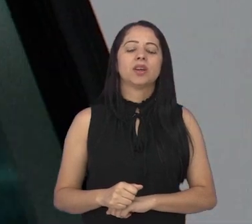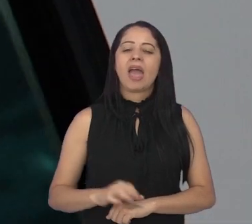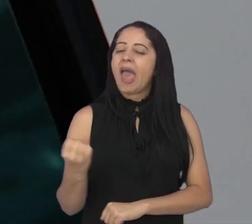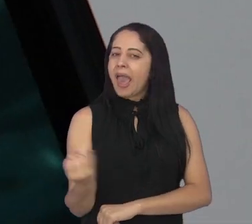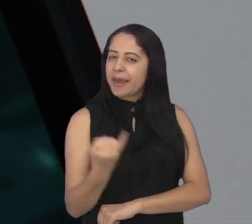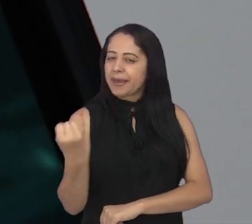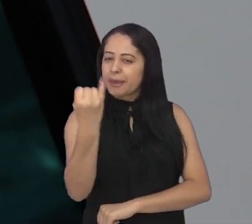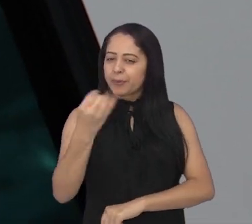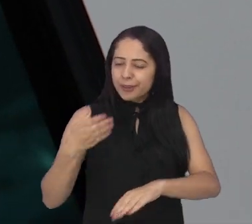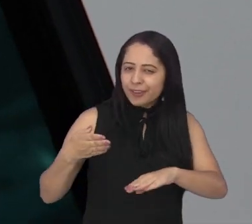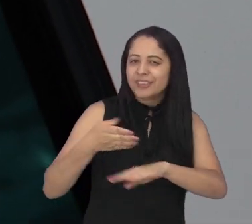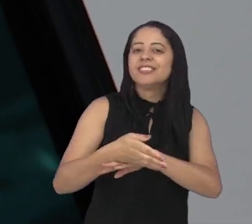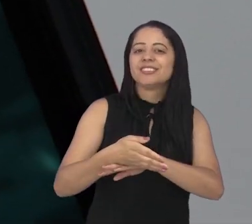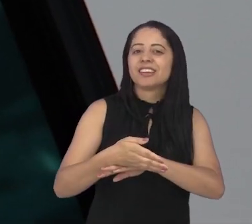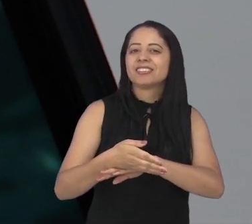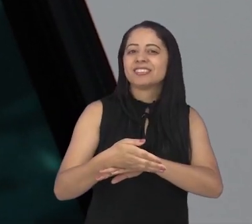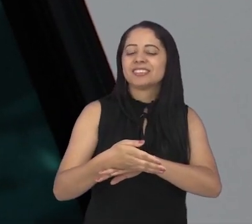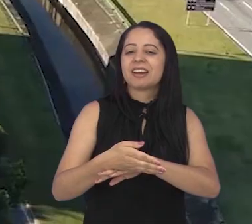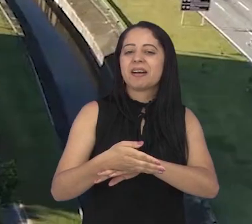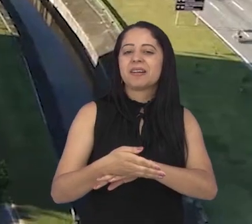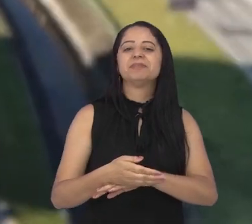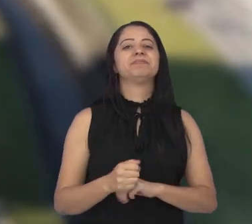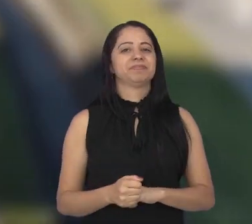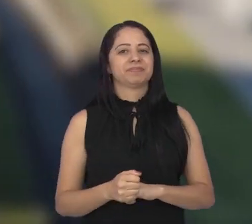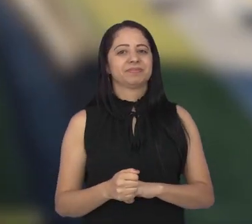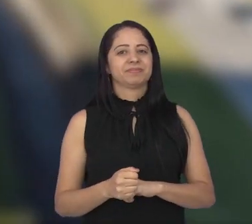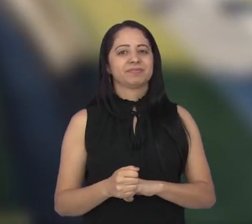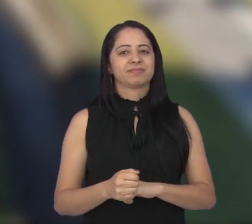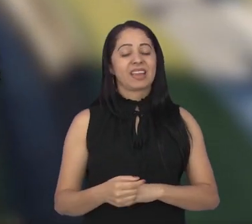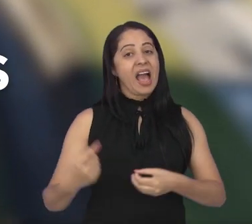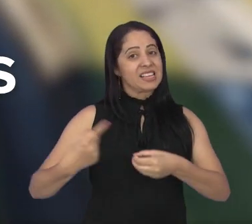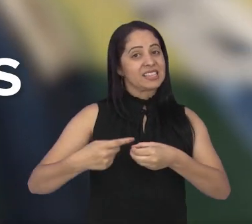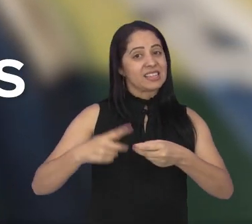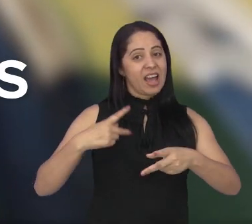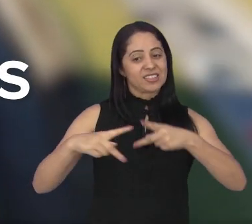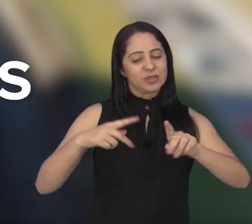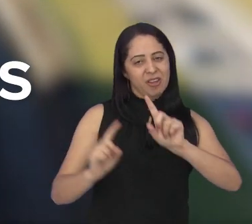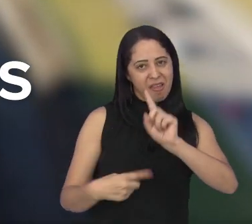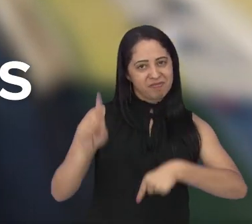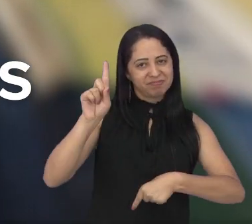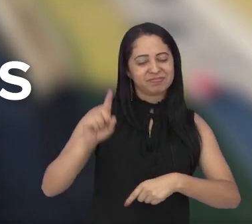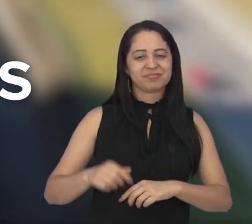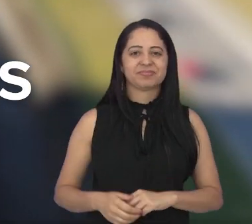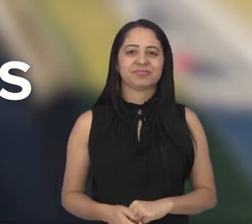Sua participação é muito importante na construção da nossa cidade.